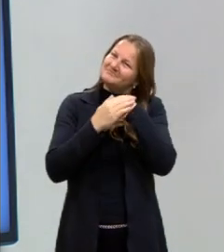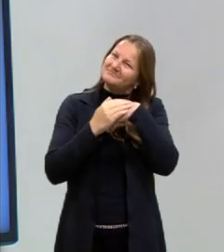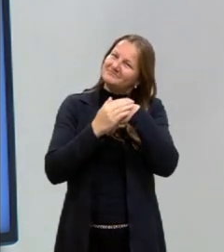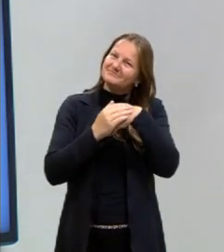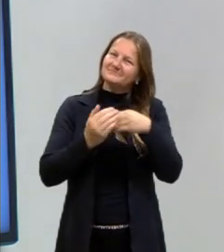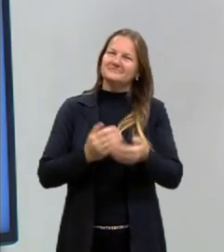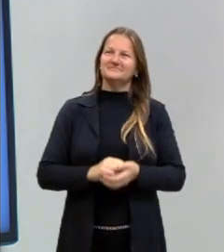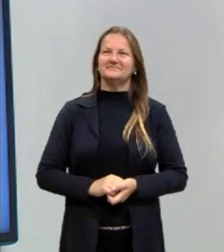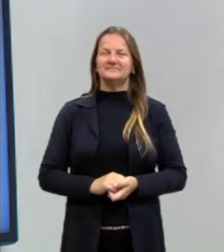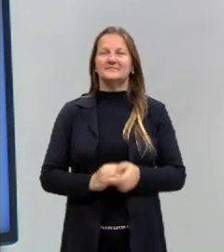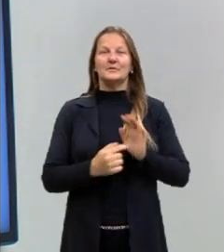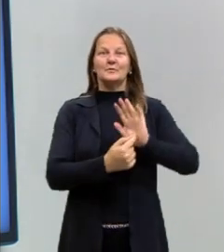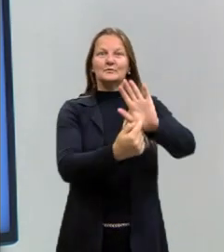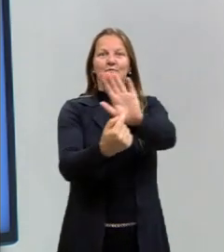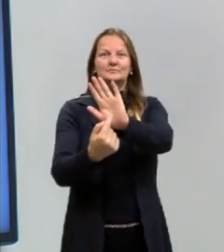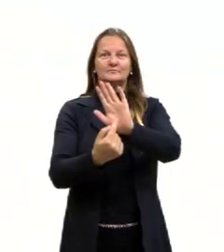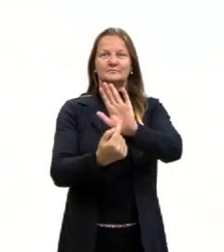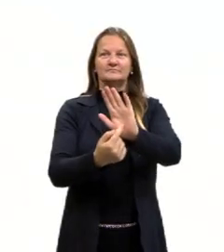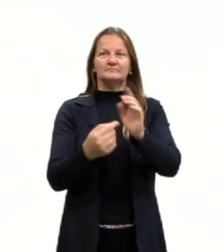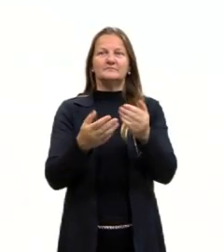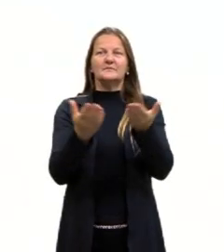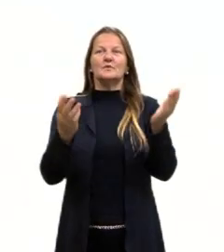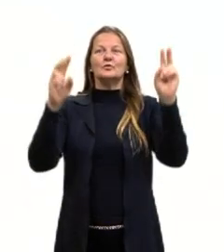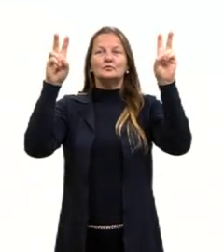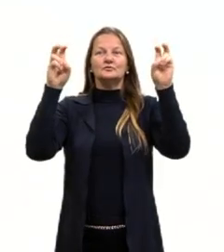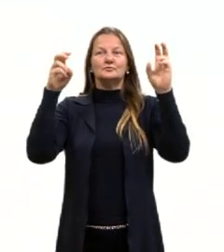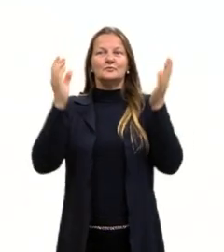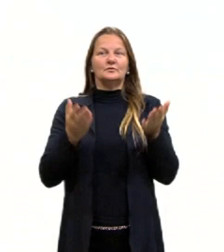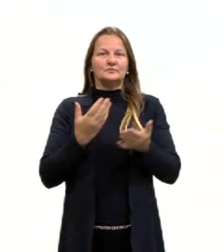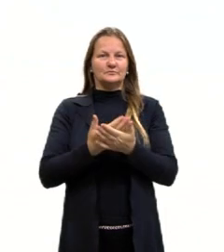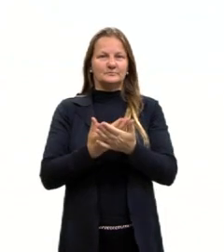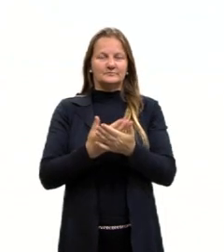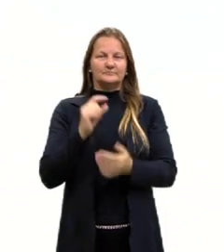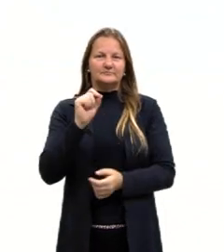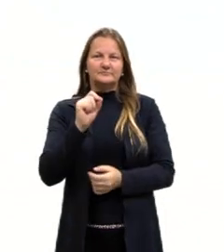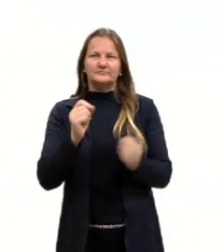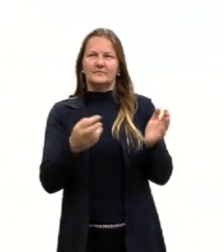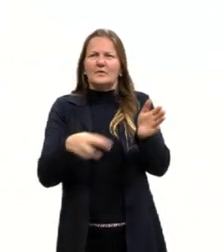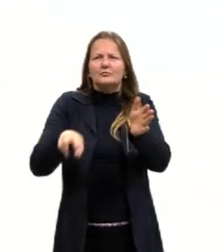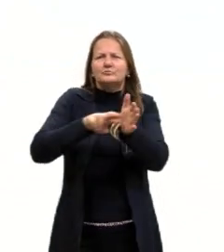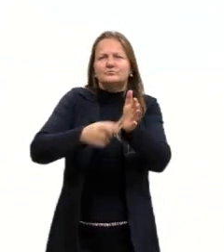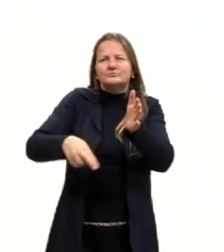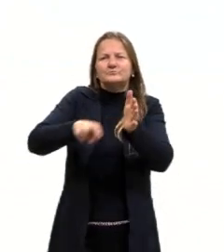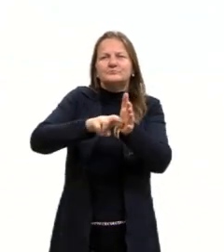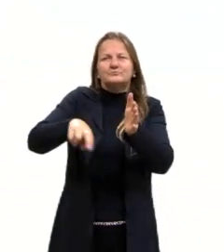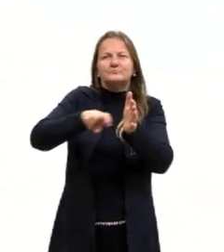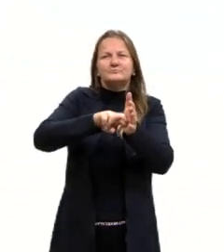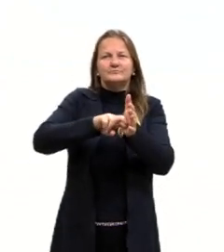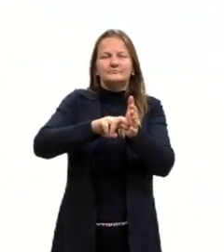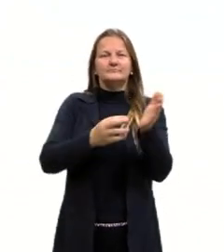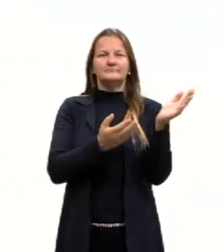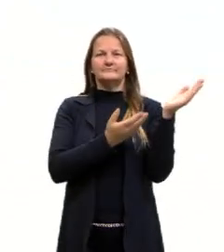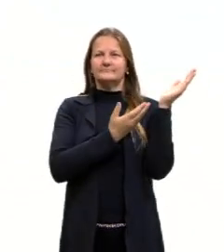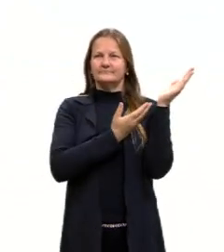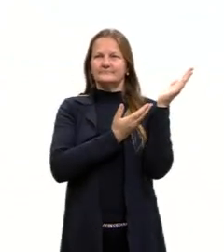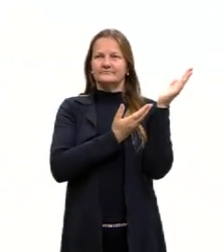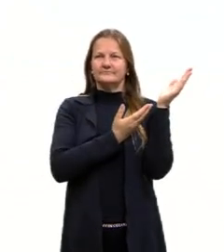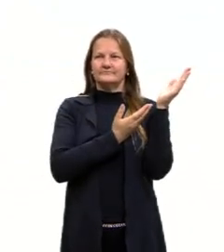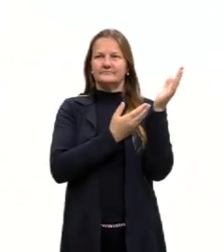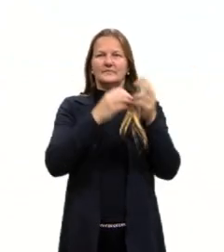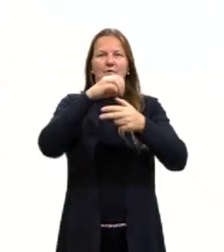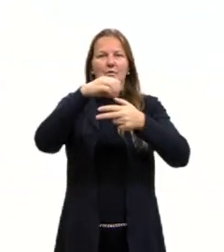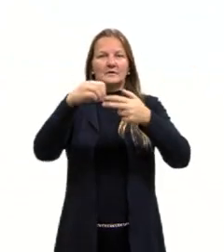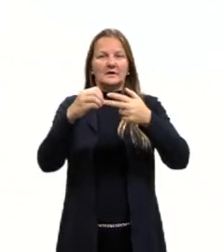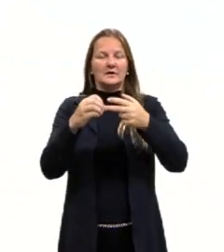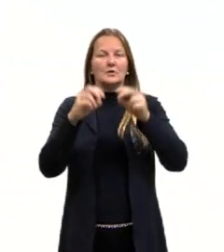e mostrar para vocês, então, o título da nossa aula de hoje, que é uma revisão para o ENEM sobre o século XIX.